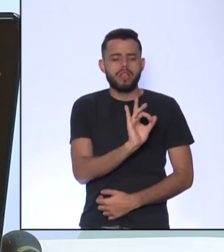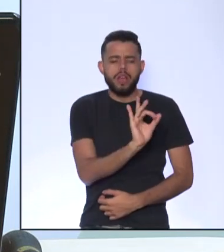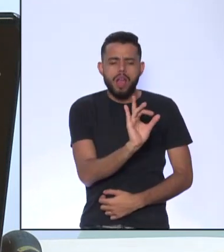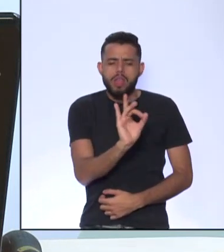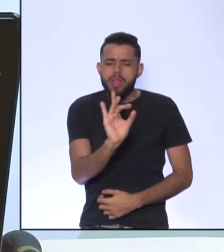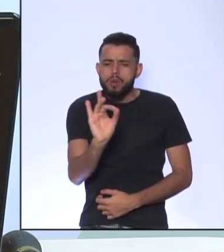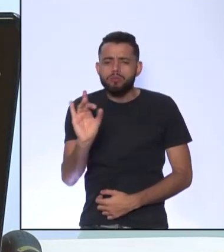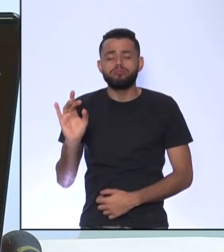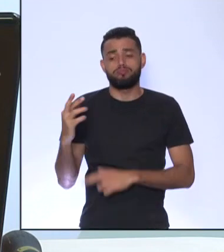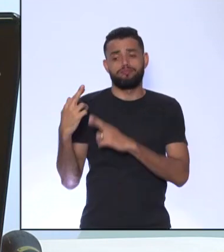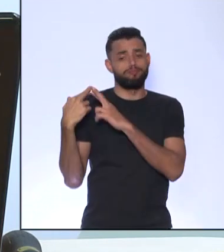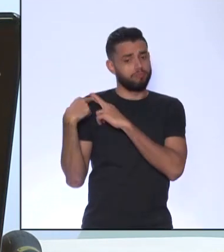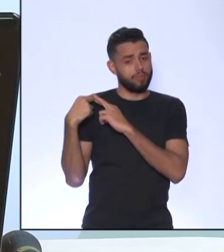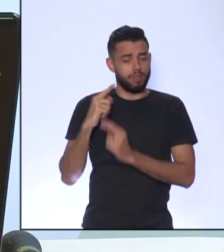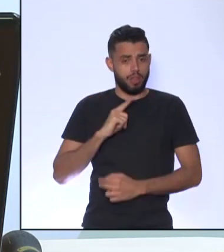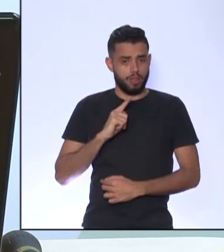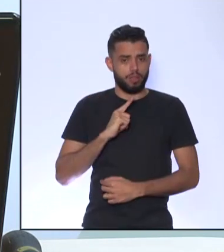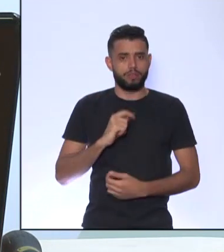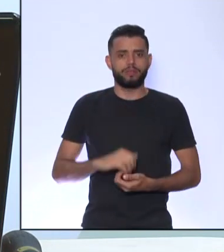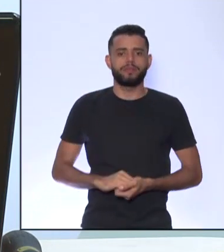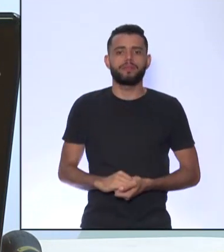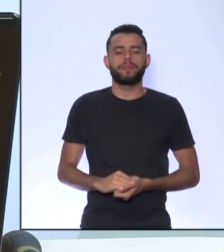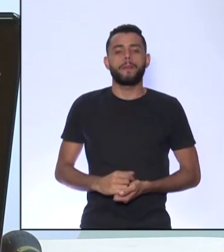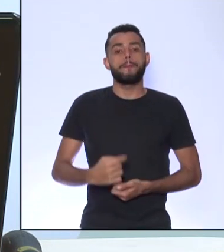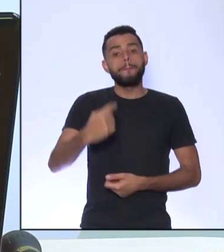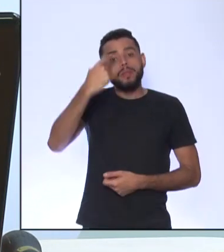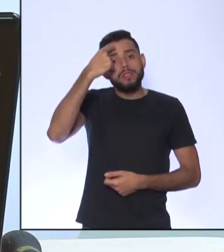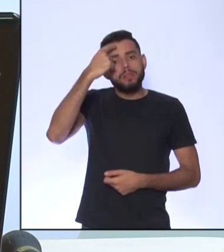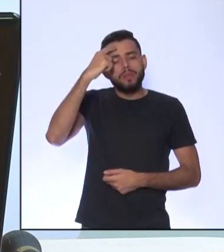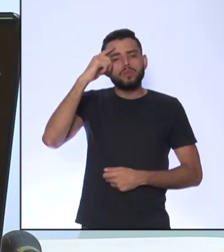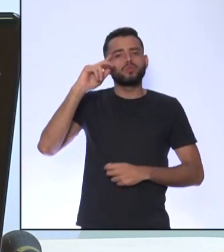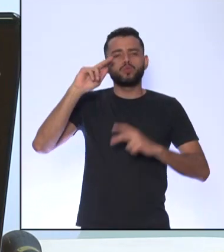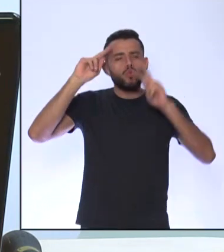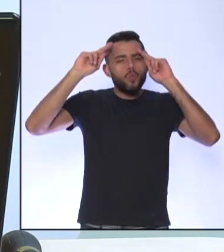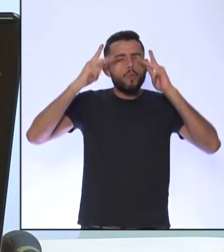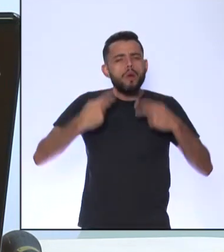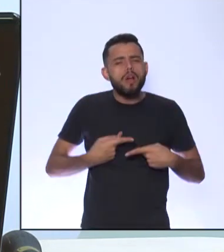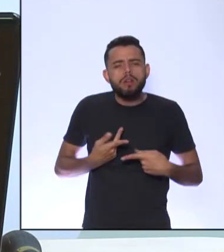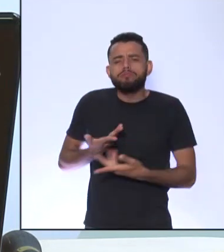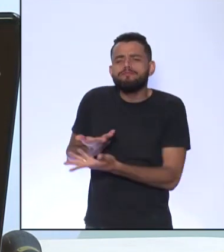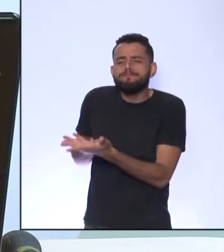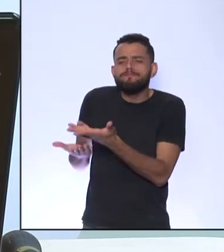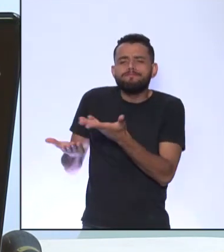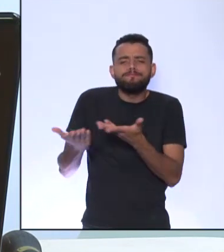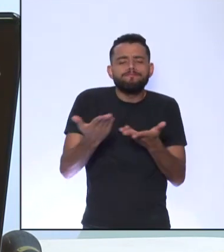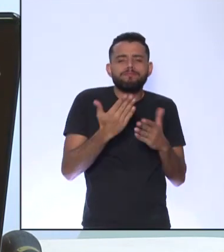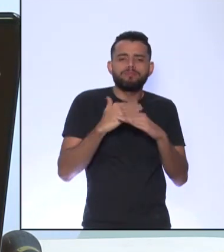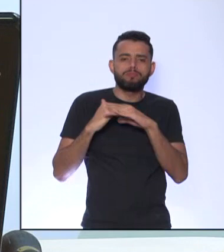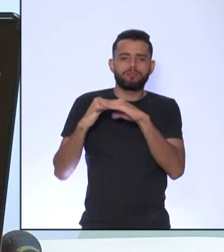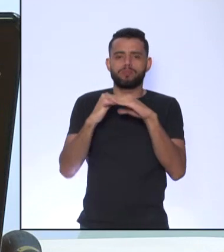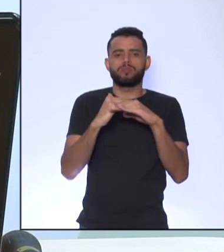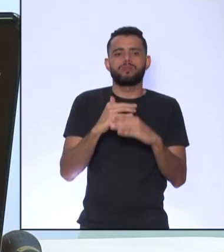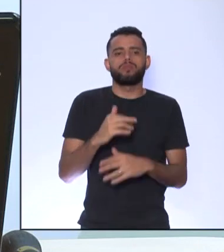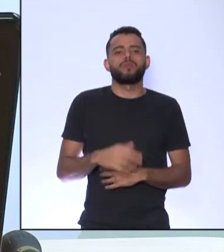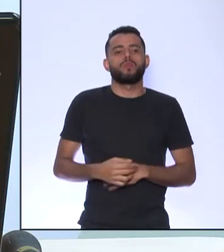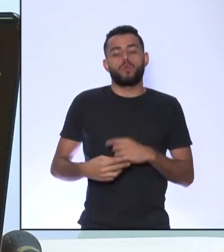pessoas O pensamento humanista Pregava o Rousseau